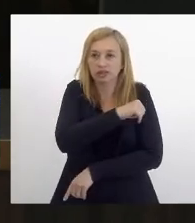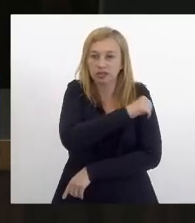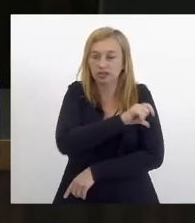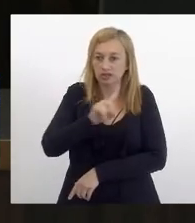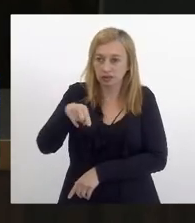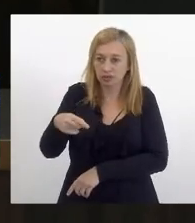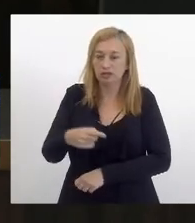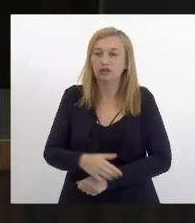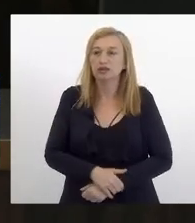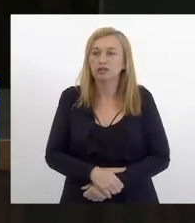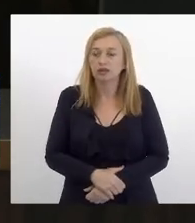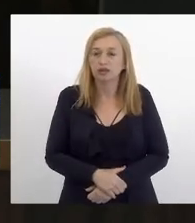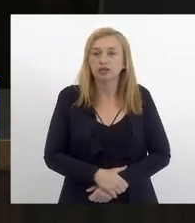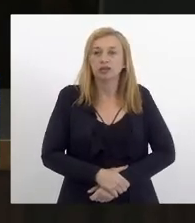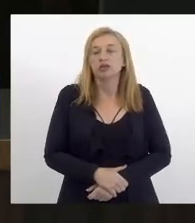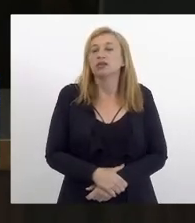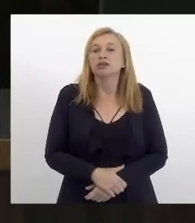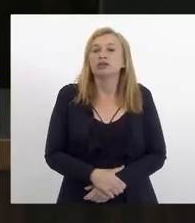seguida